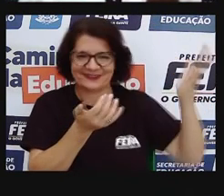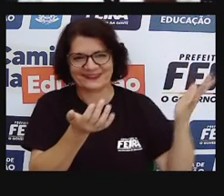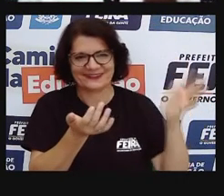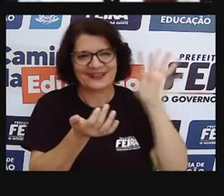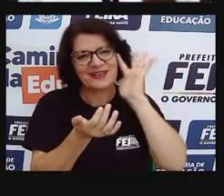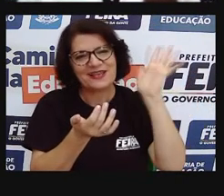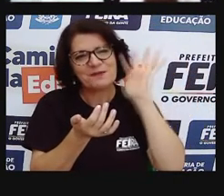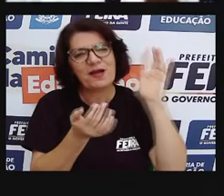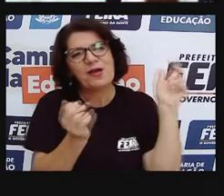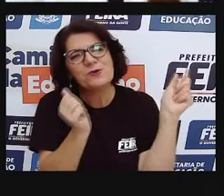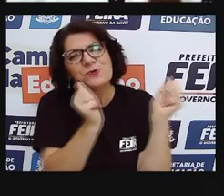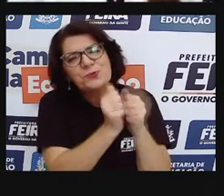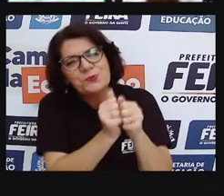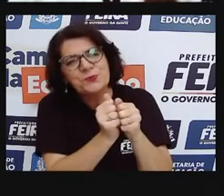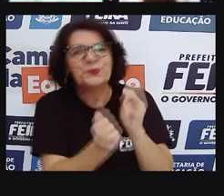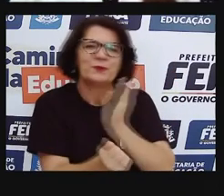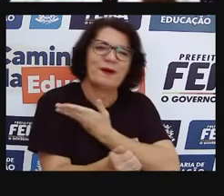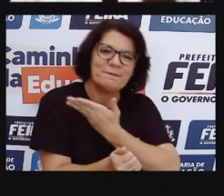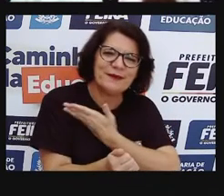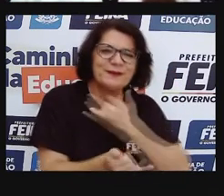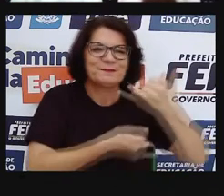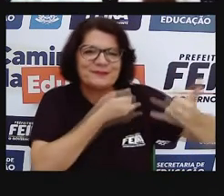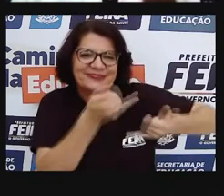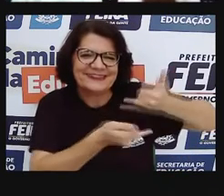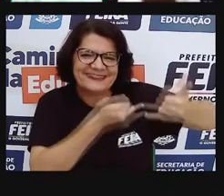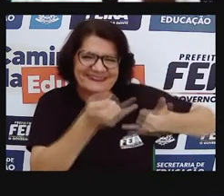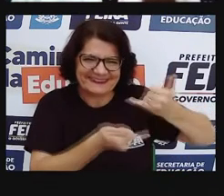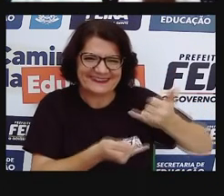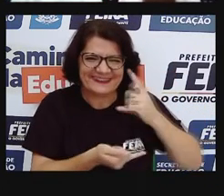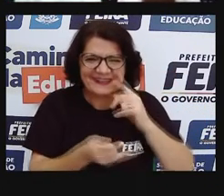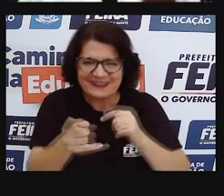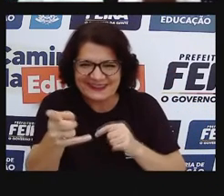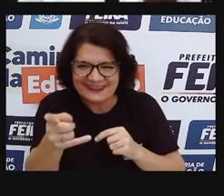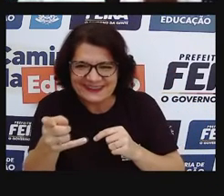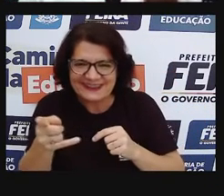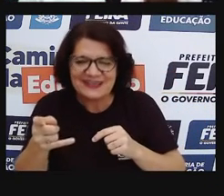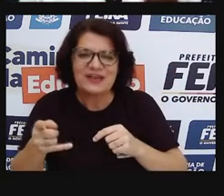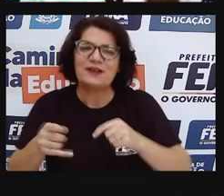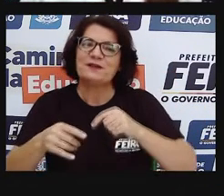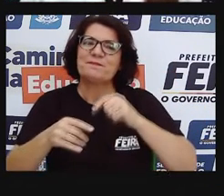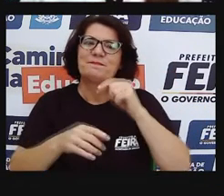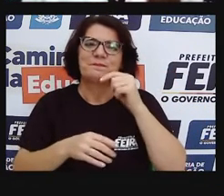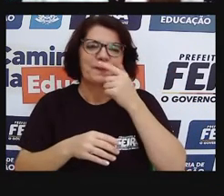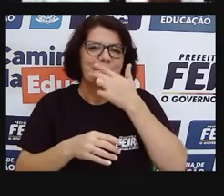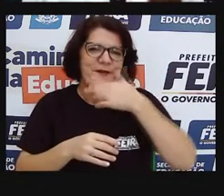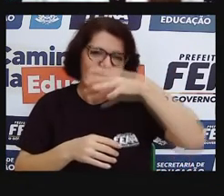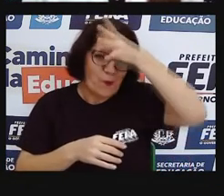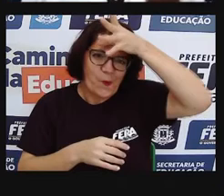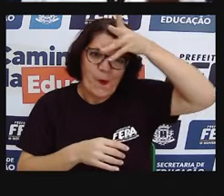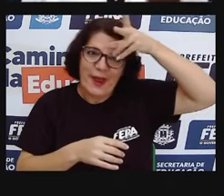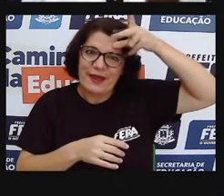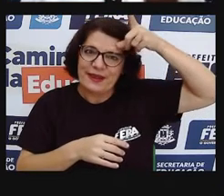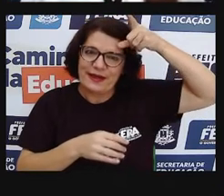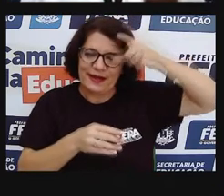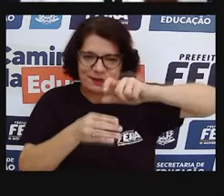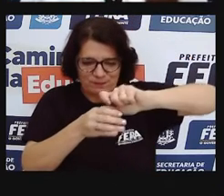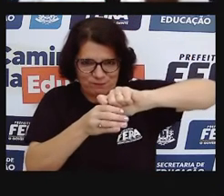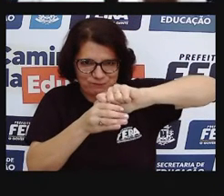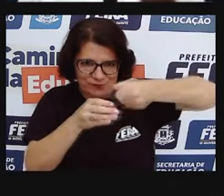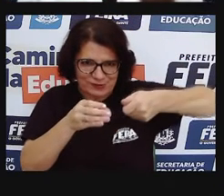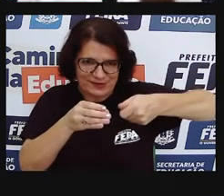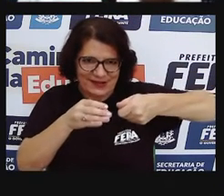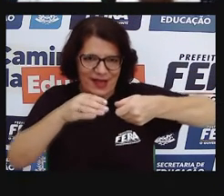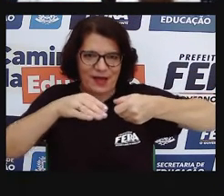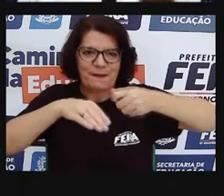você brincava, e aí tem aqui, ó, menininho com pé de lata, eu brinquei muito de pé de lata, procurar agarrar latas, né,